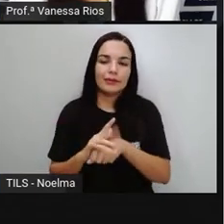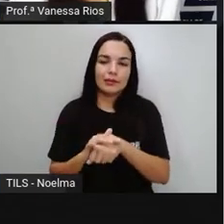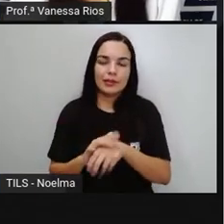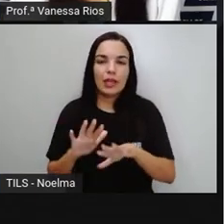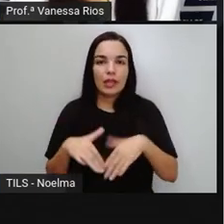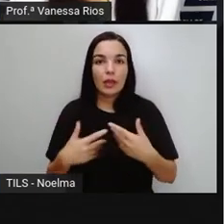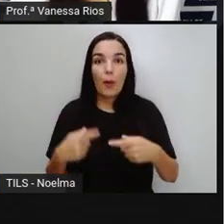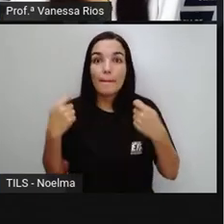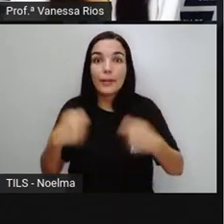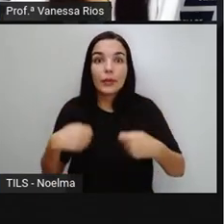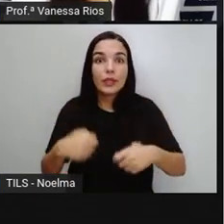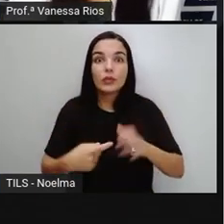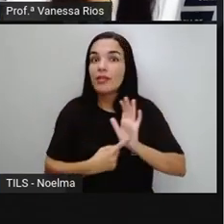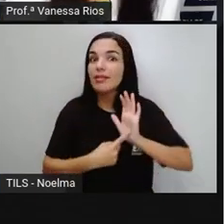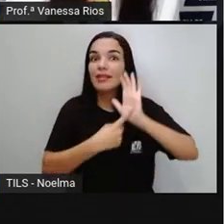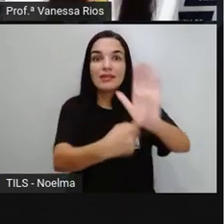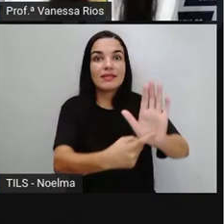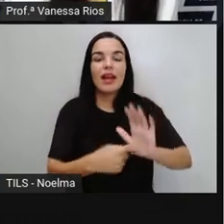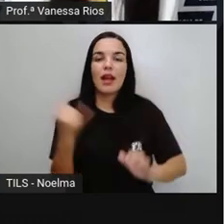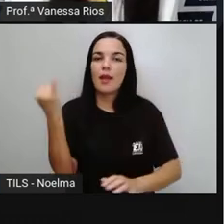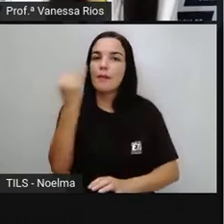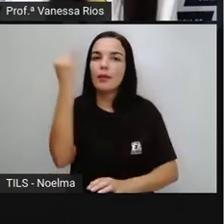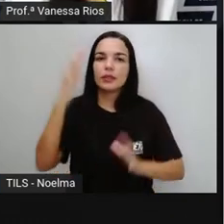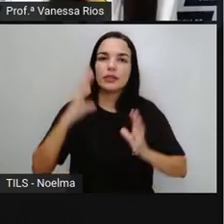Da higienização Destes